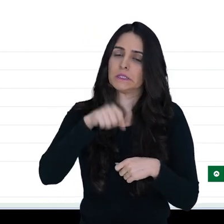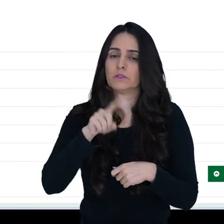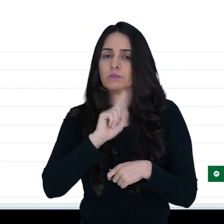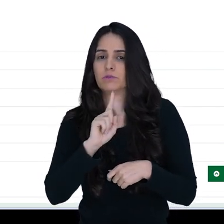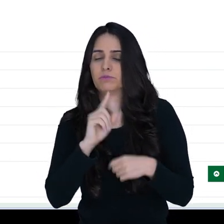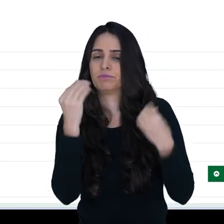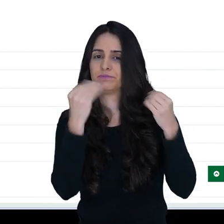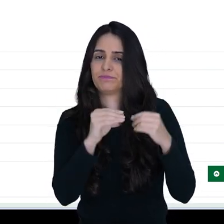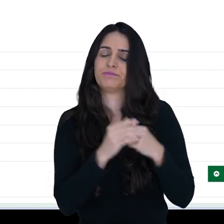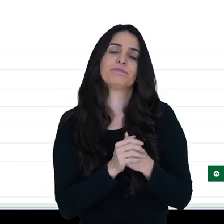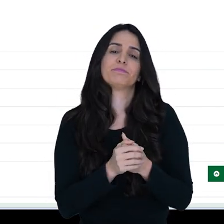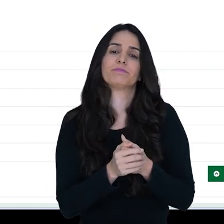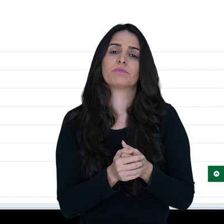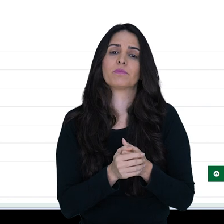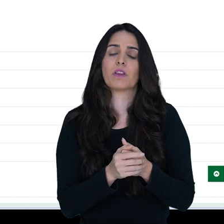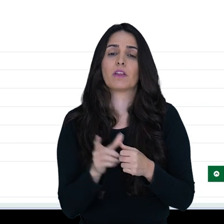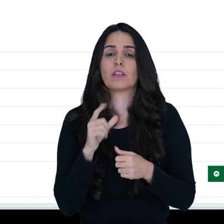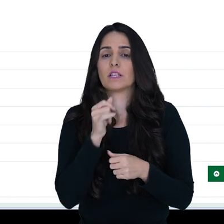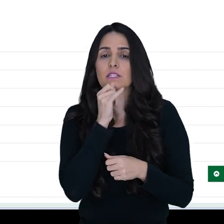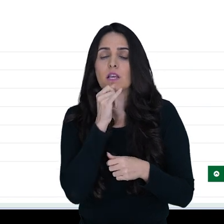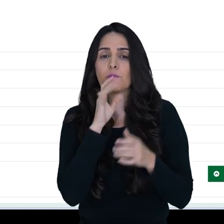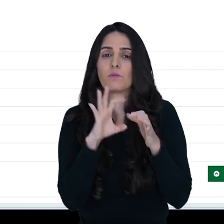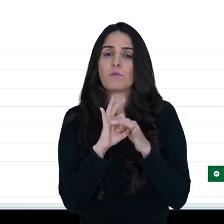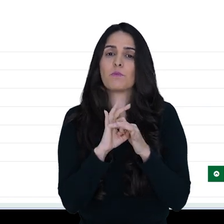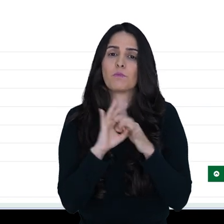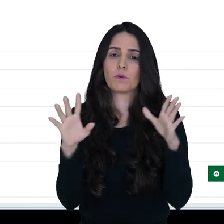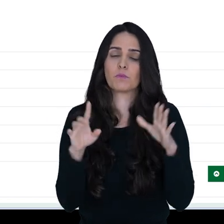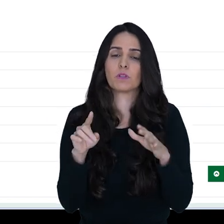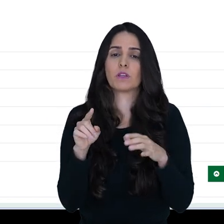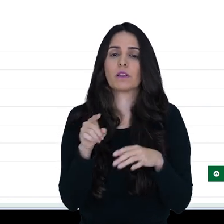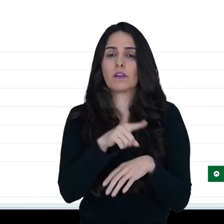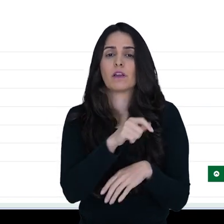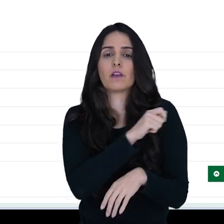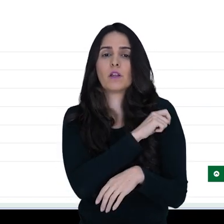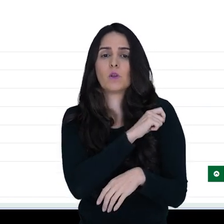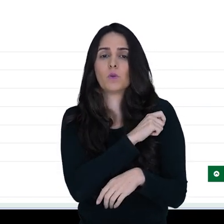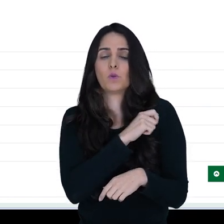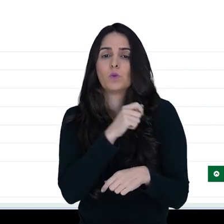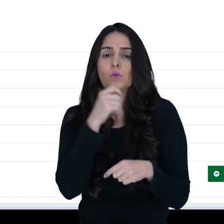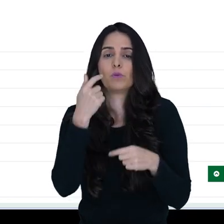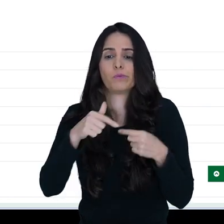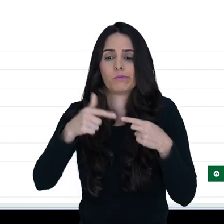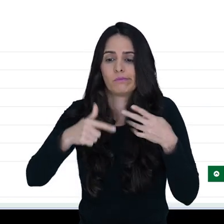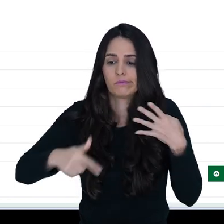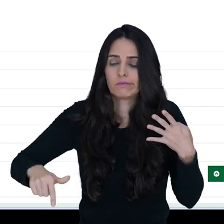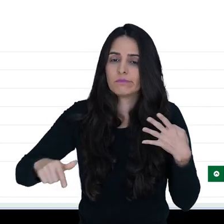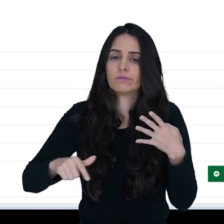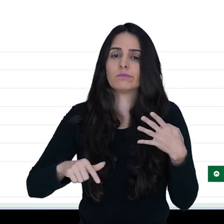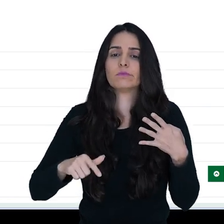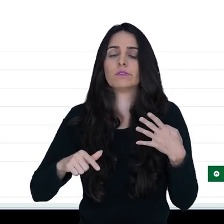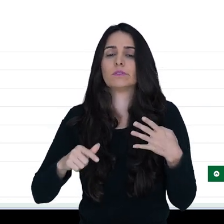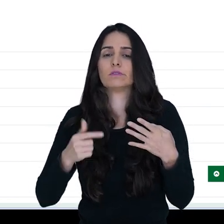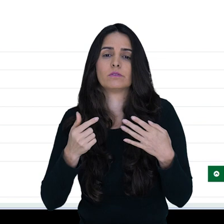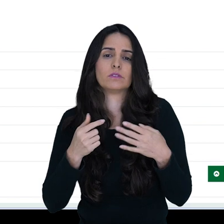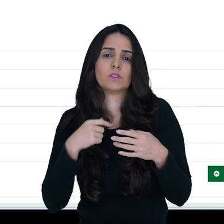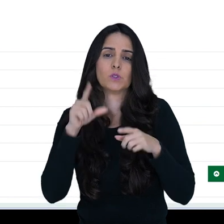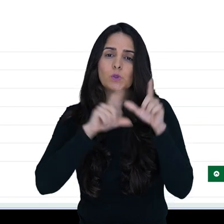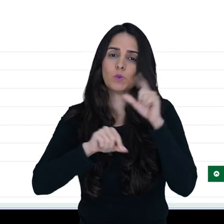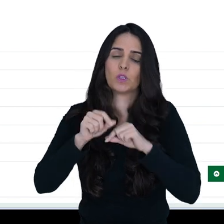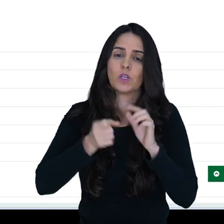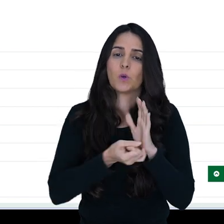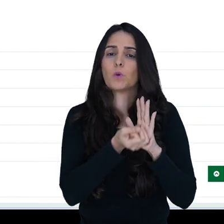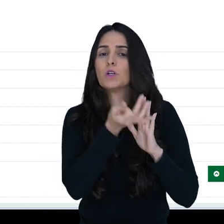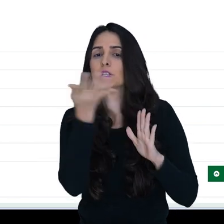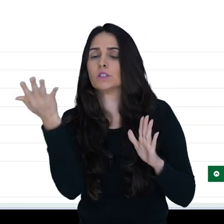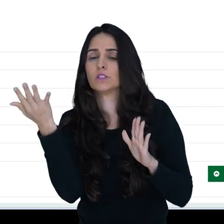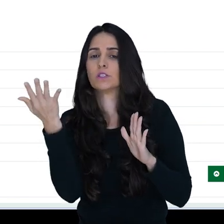estudante. Habilitar múltiplas submissões. Se eu vou permitir que o estudante envie mais de uma vez. Habilitar